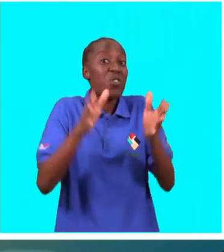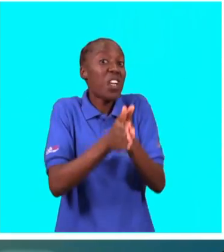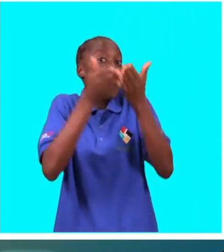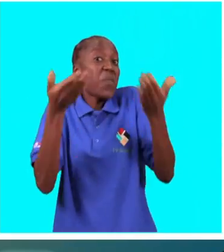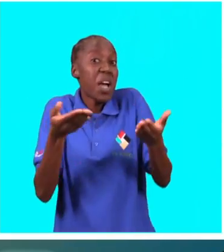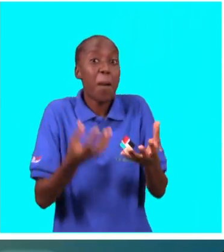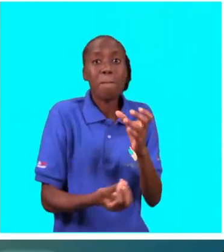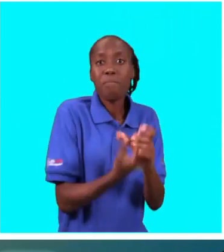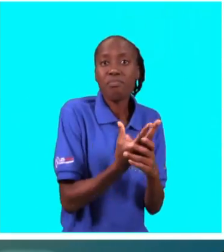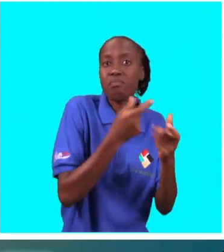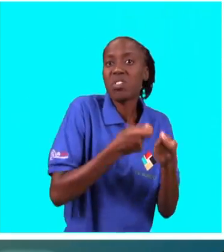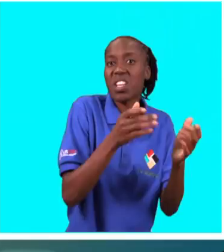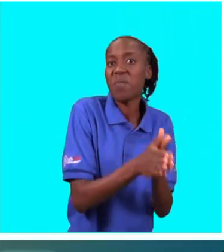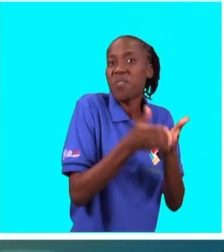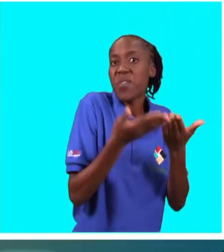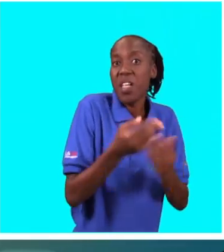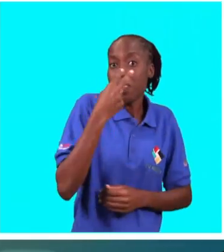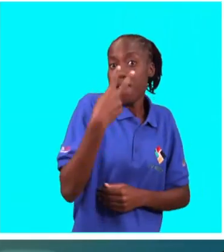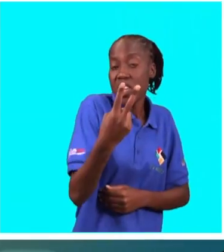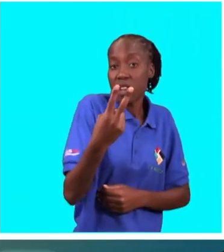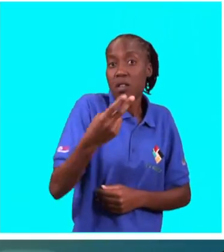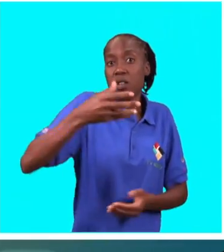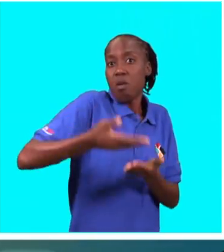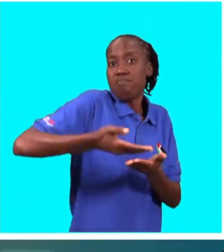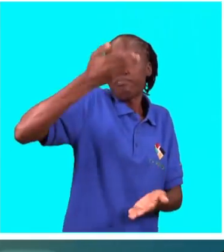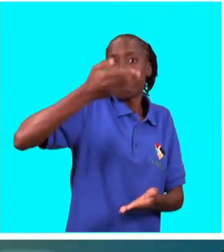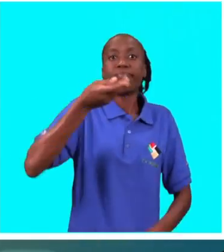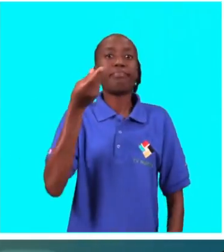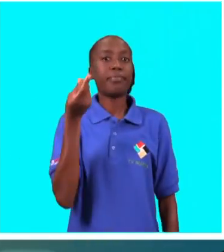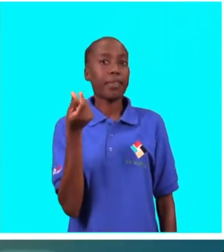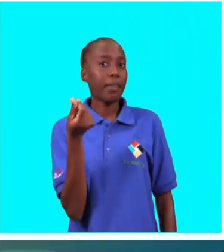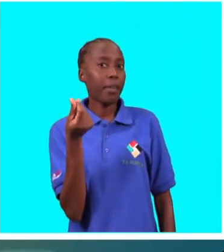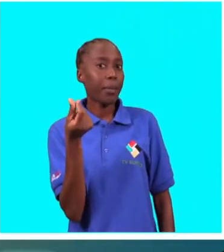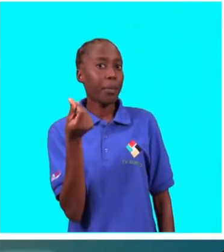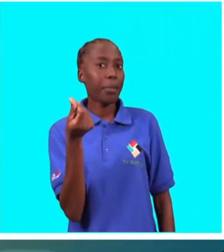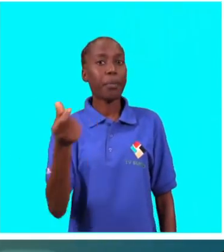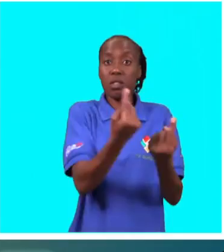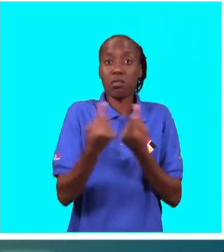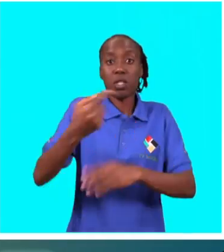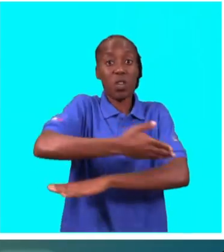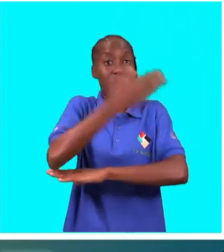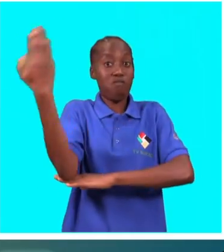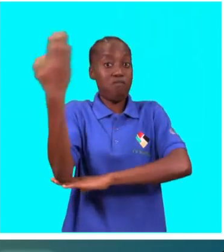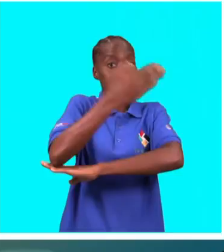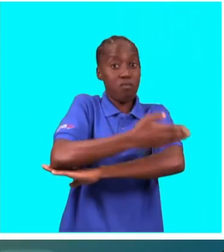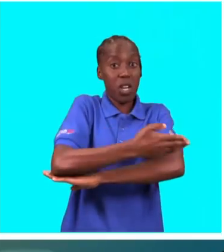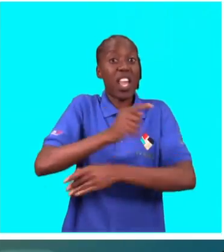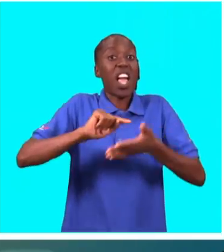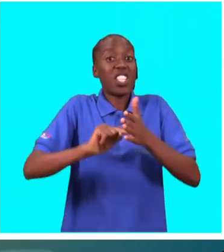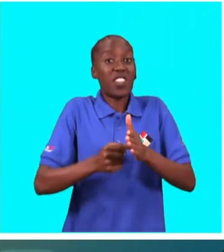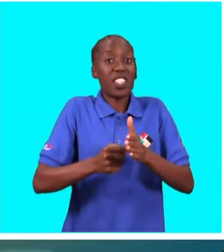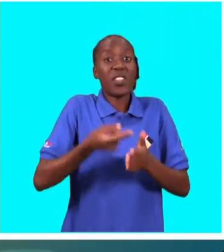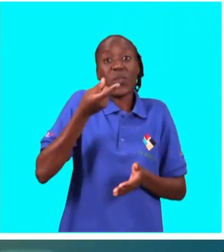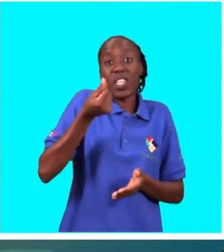Quando não há chuva, não há produção. É daí que houve sempre a subida dos preços. Com as situações também da